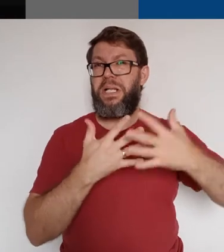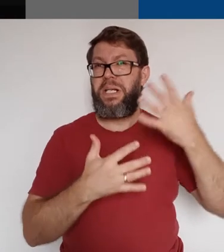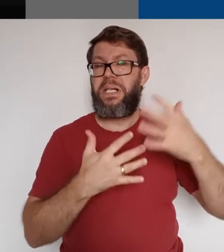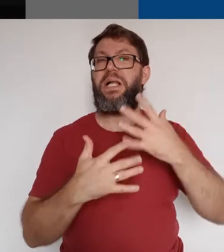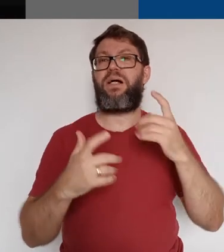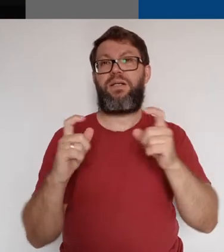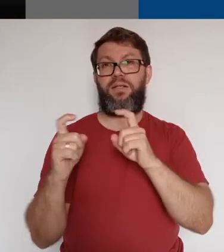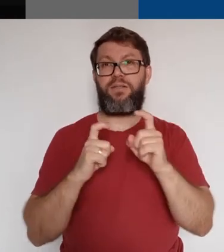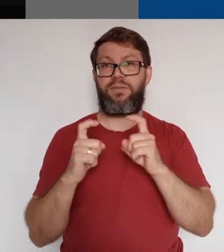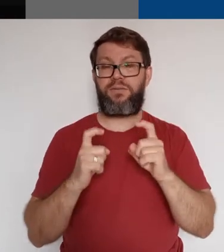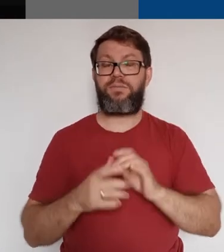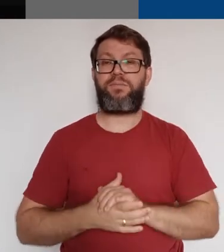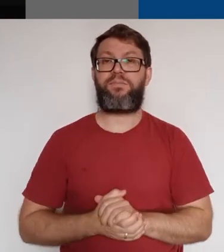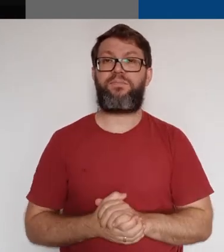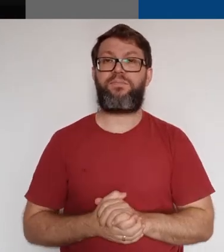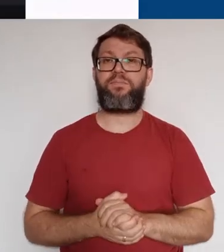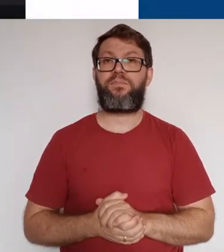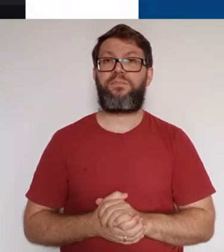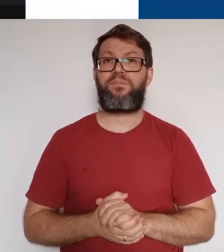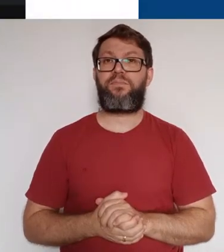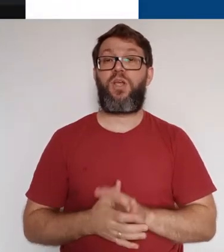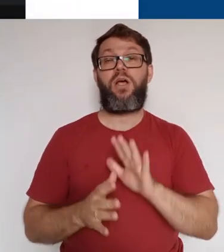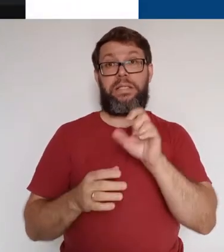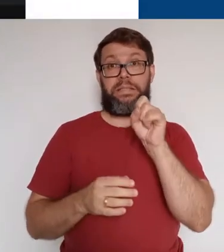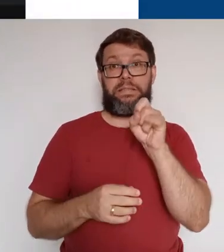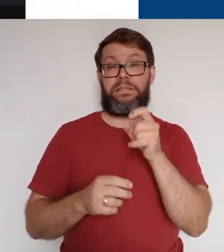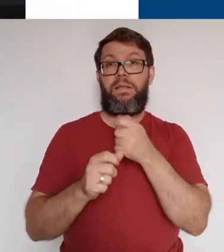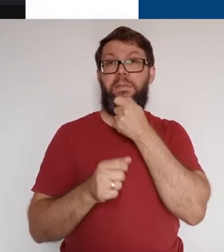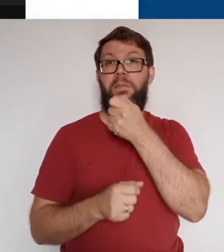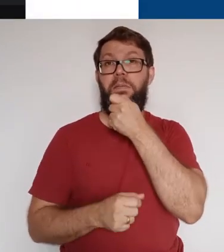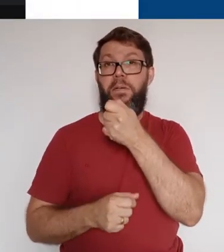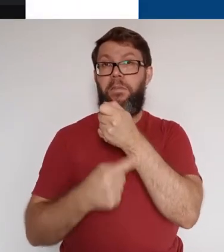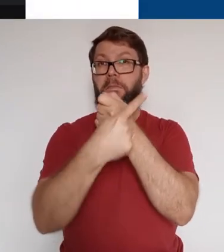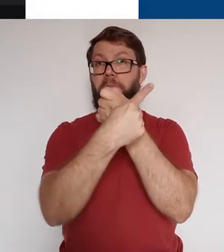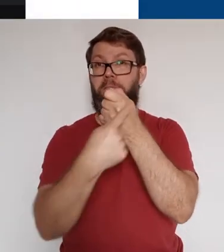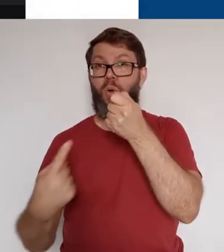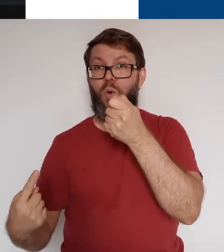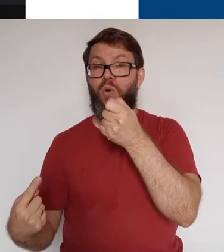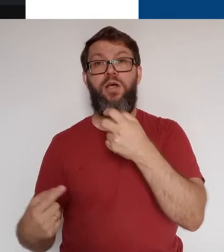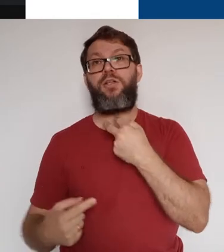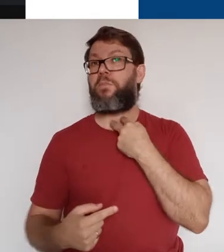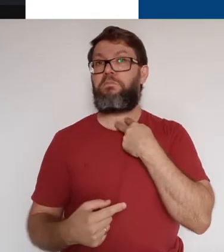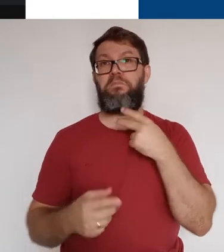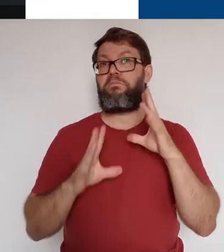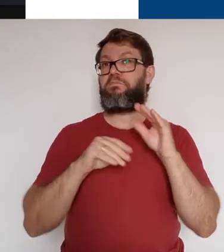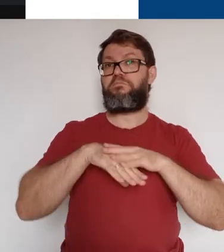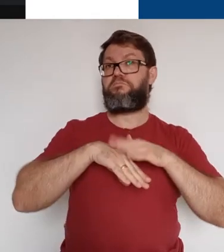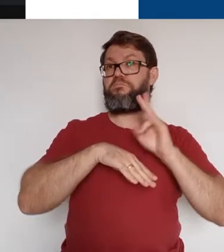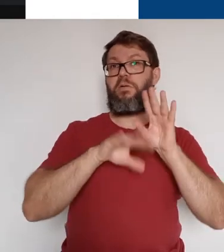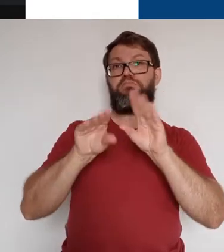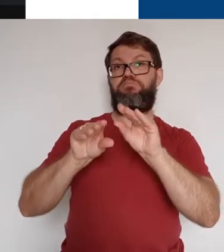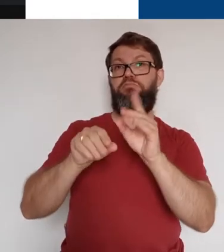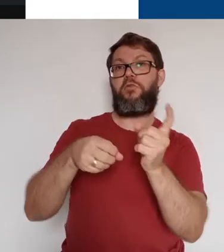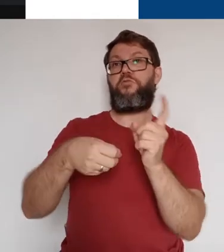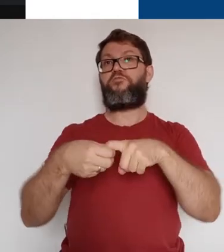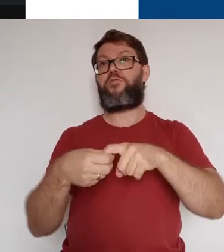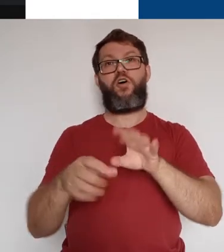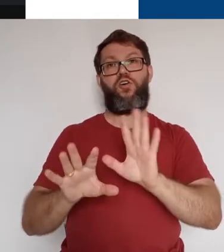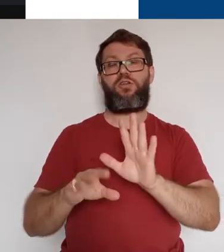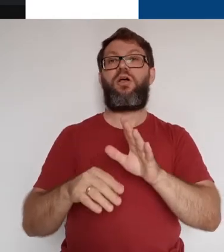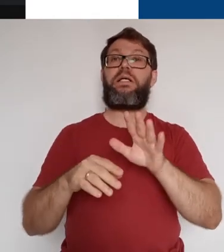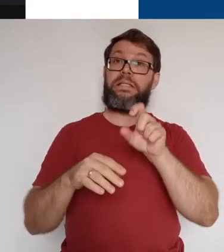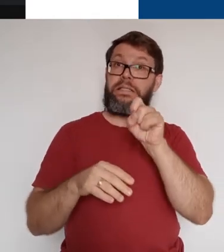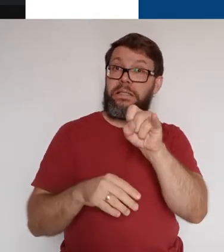ruído que atrapalhe a reunião. Não é possível ativar o som de outro participante por razões de privacidade,